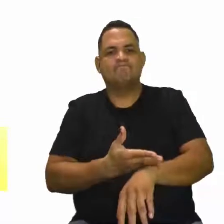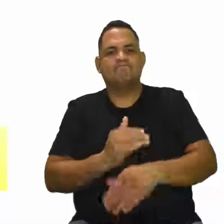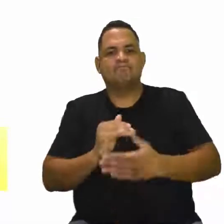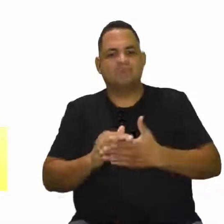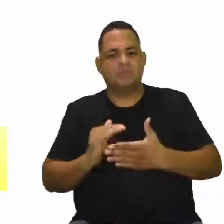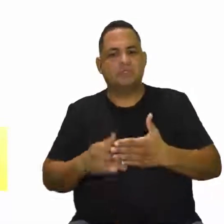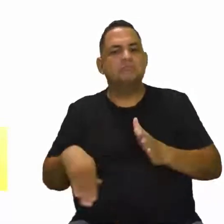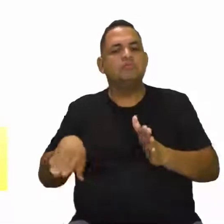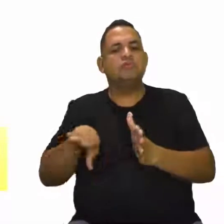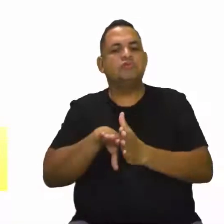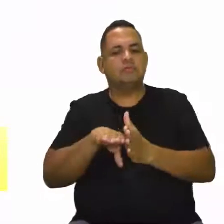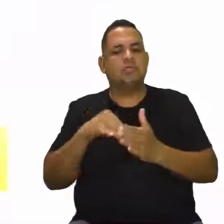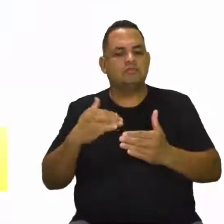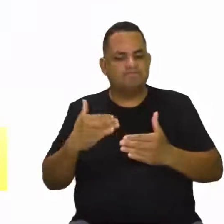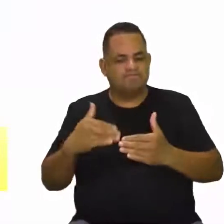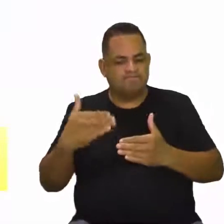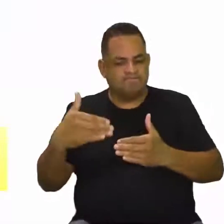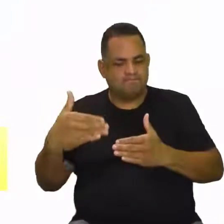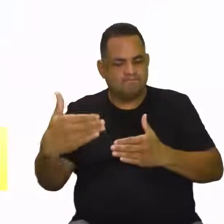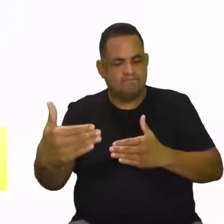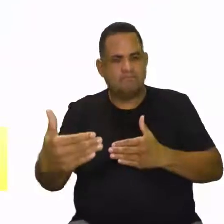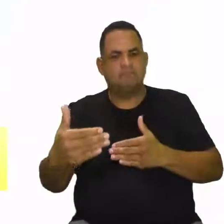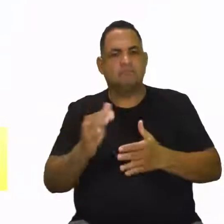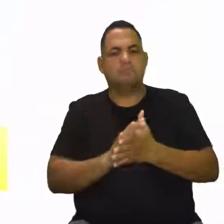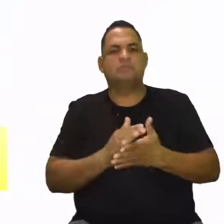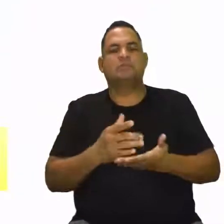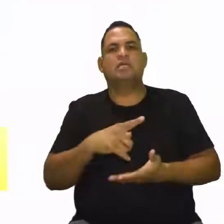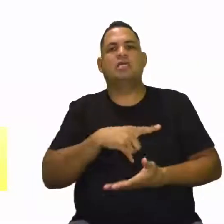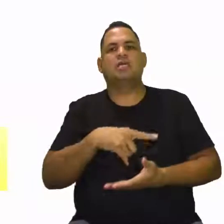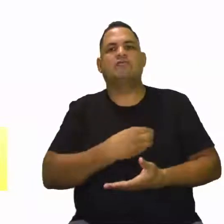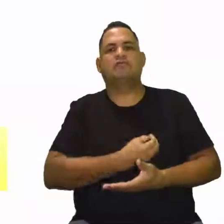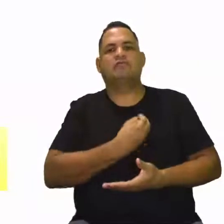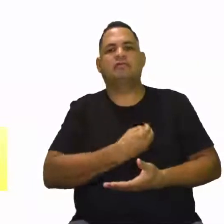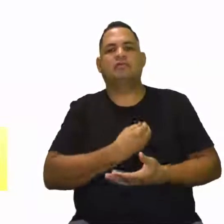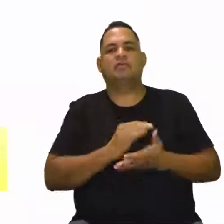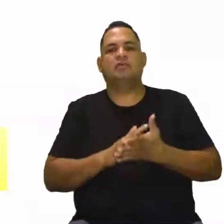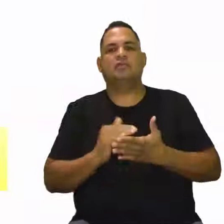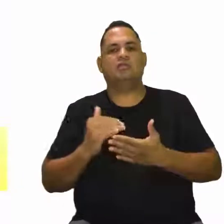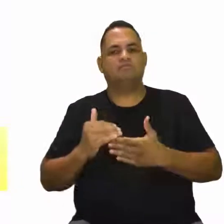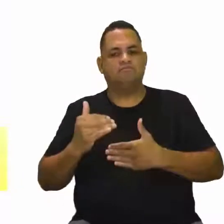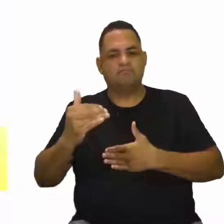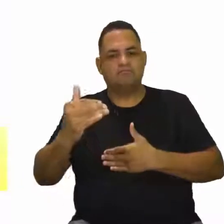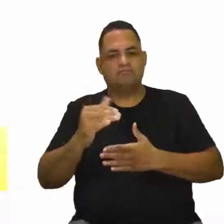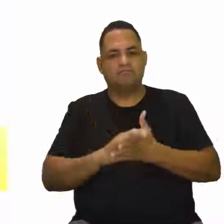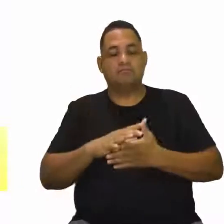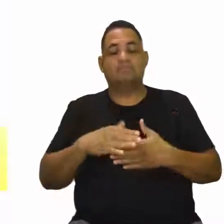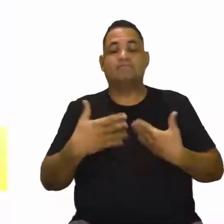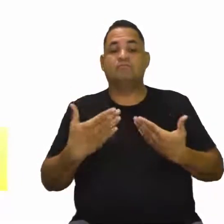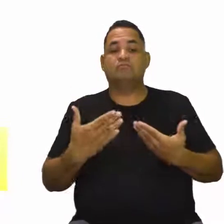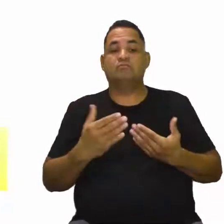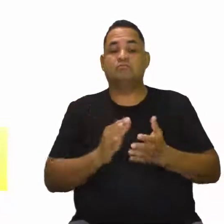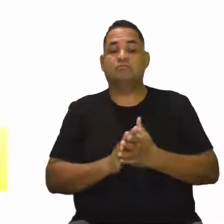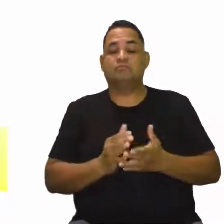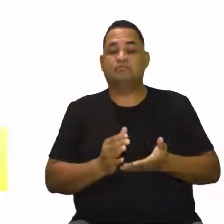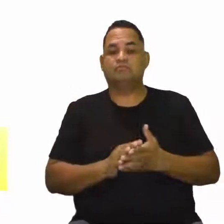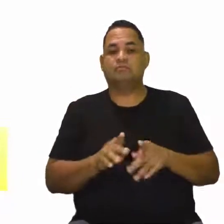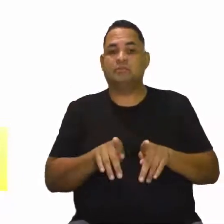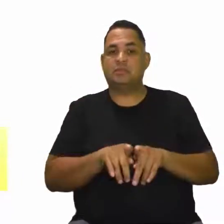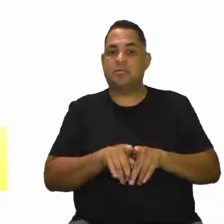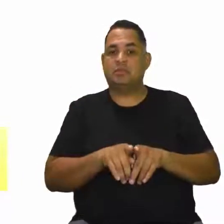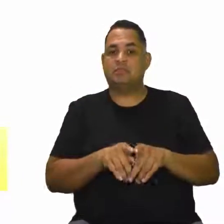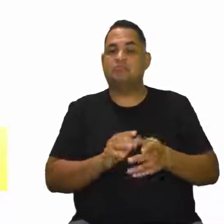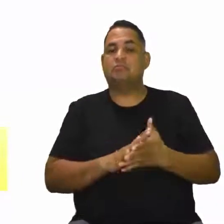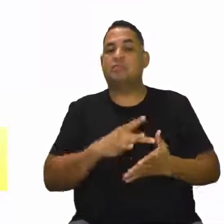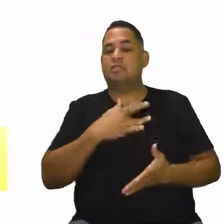levar a essa progressão, vão te levar para um tempo maior de vida com saúde, né, gente? A gente está falando de saúde aqui. Ou você